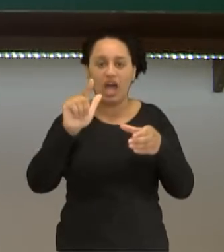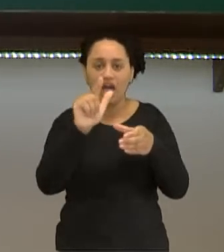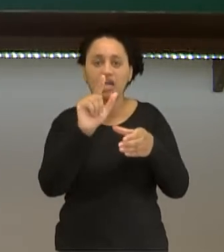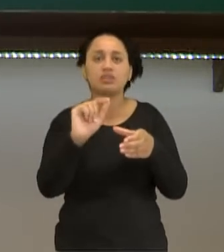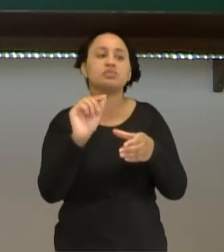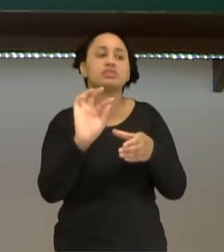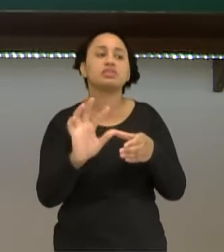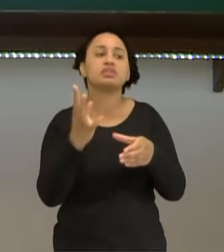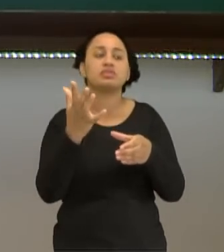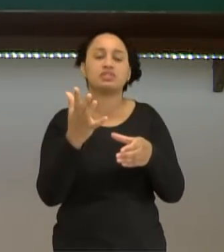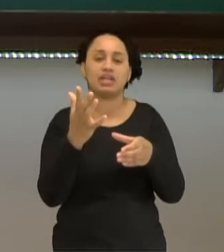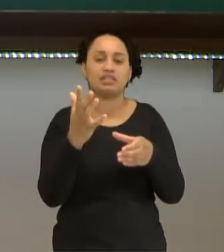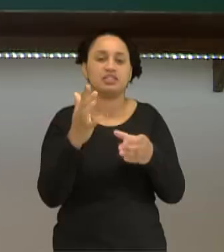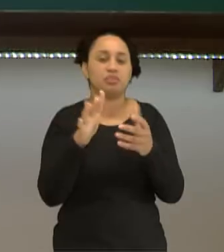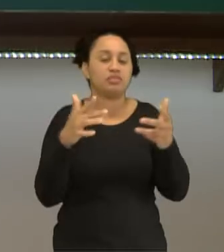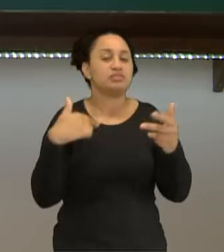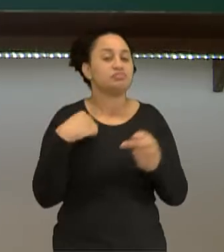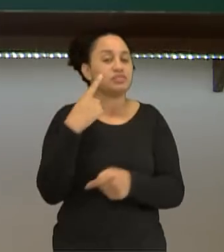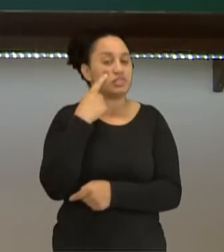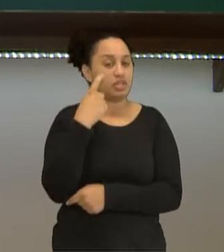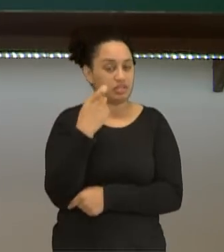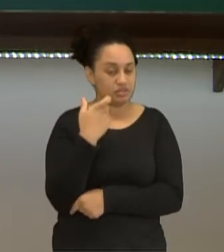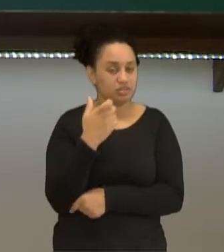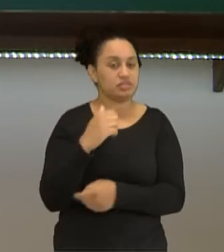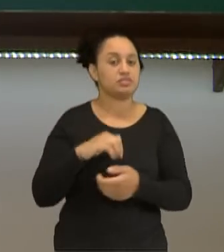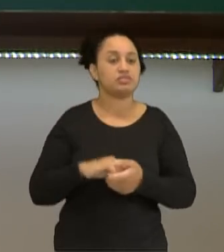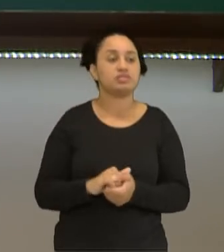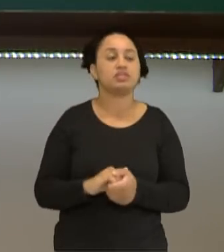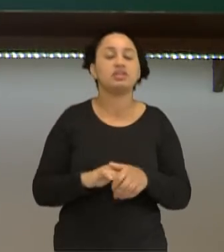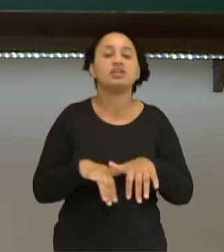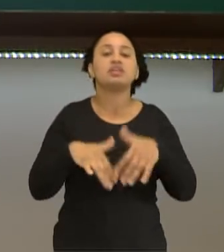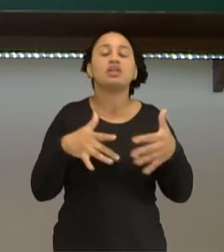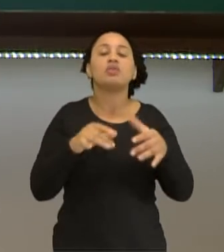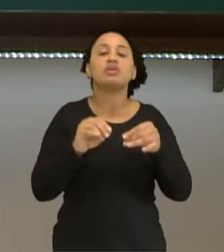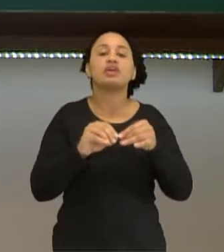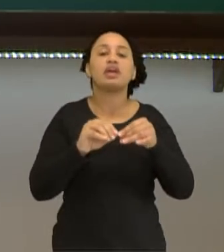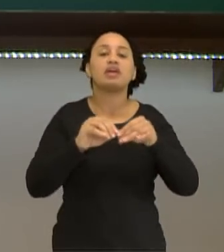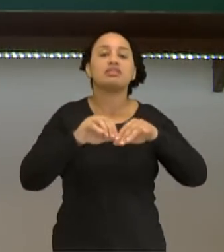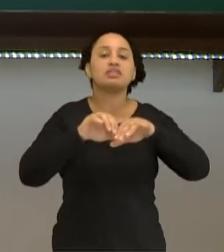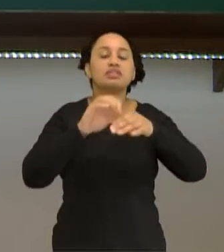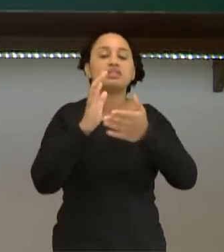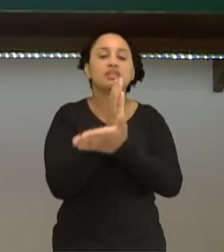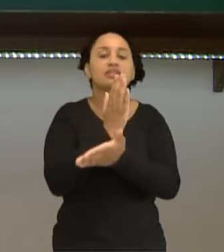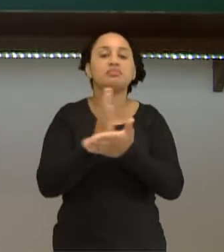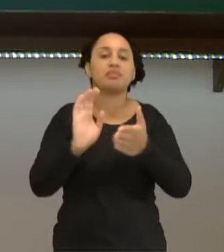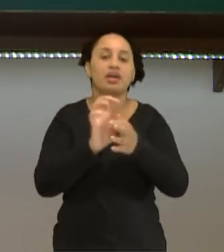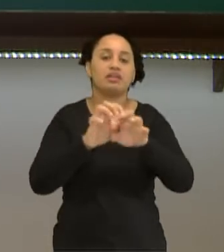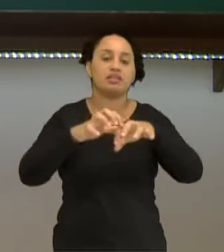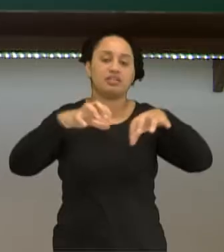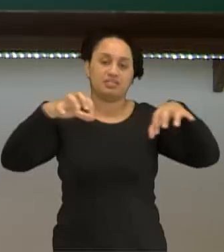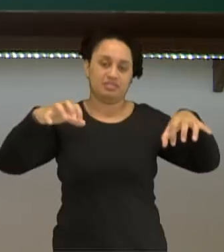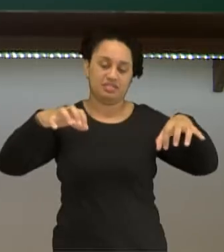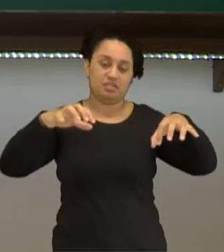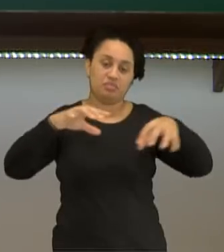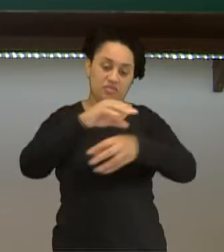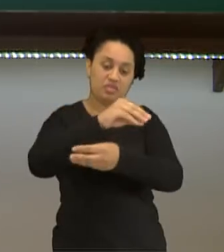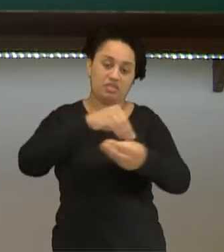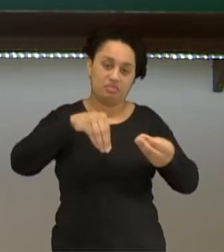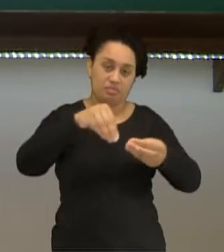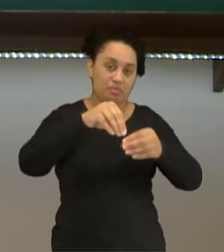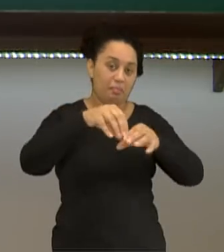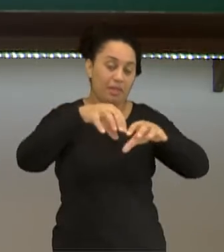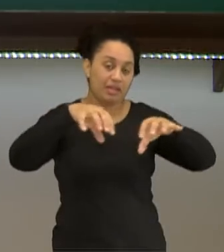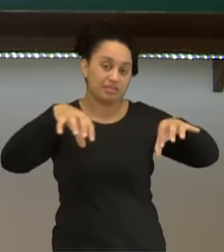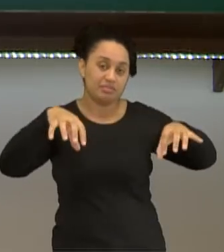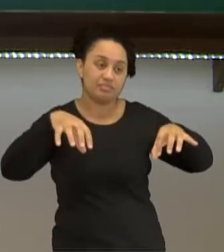uma coisa bem interessante aqui. Vai acontecer uma dissociação. Porque eu estou fazendo uma solução. Eu já não vou